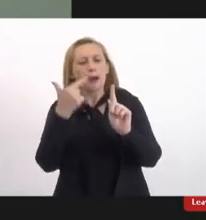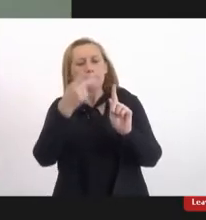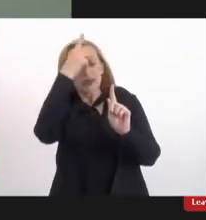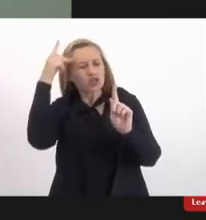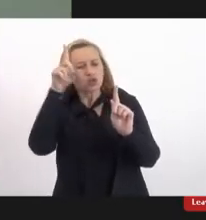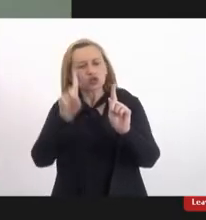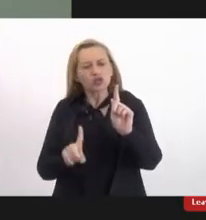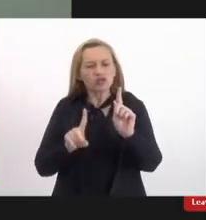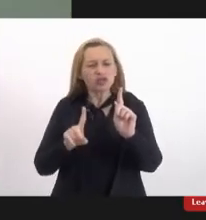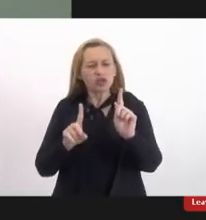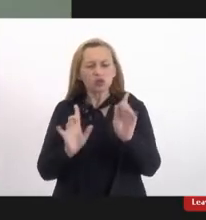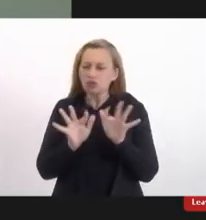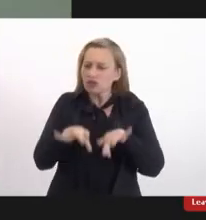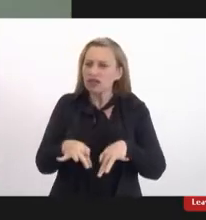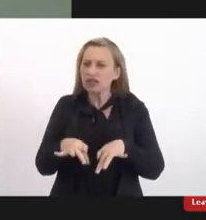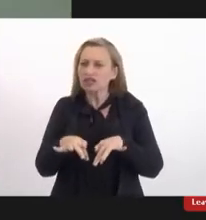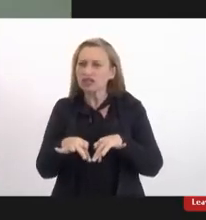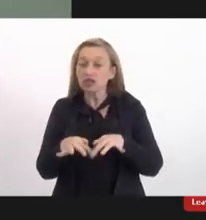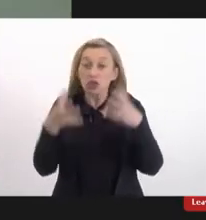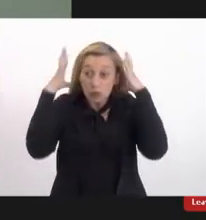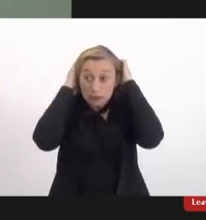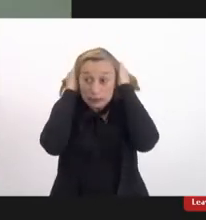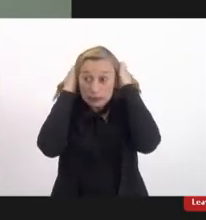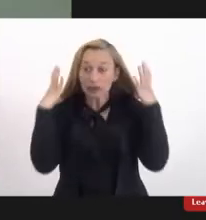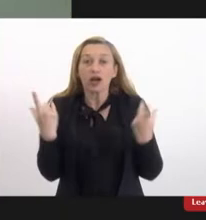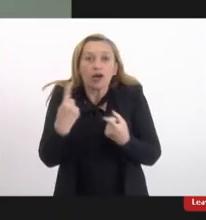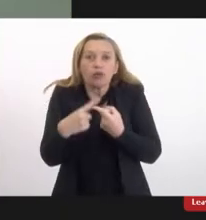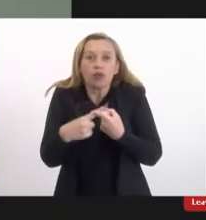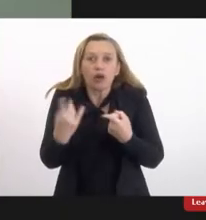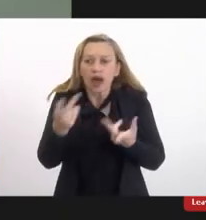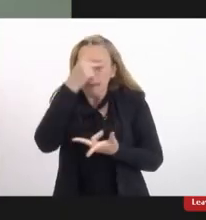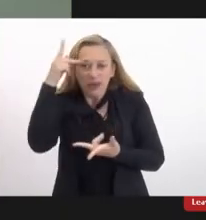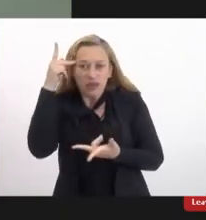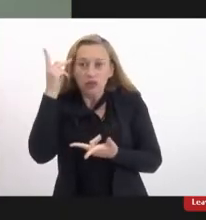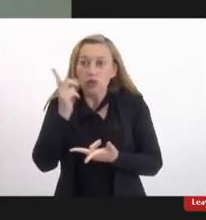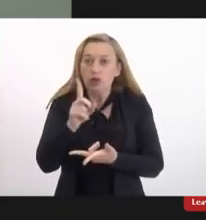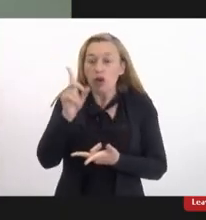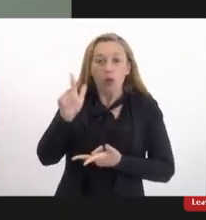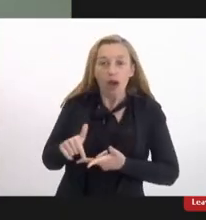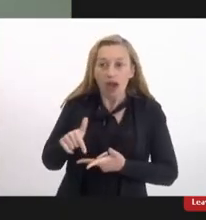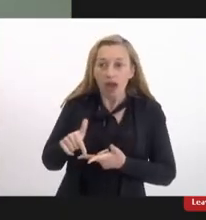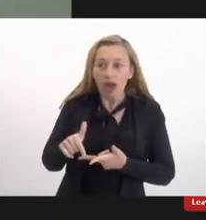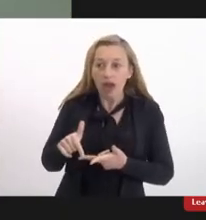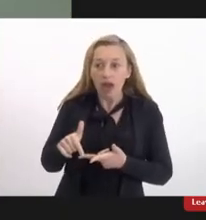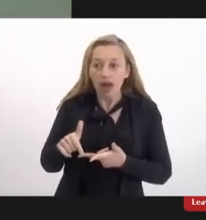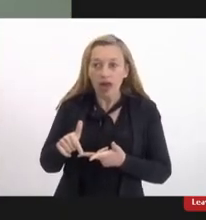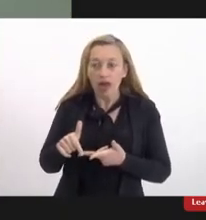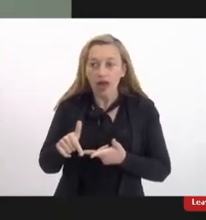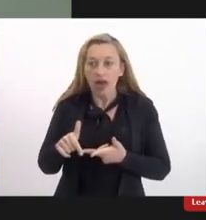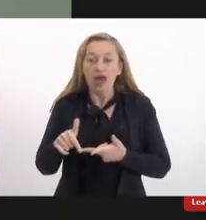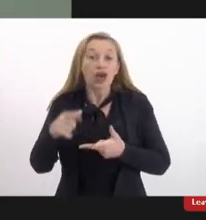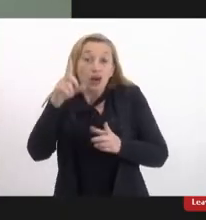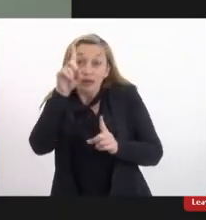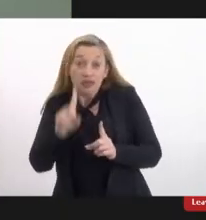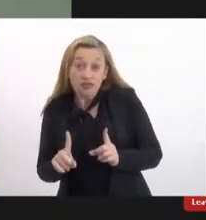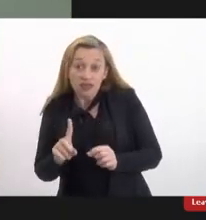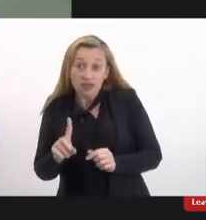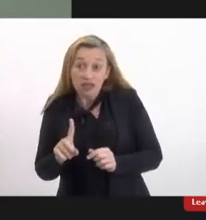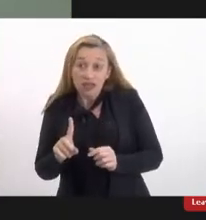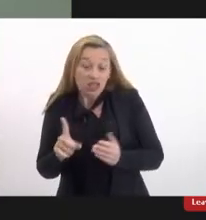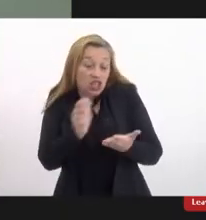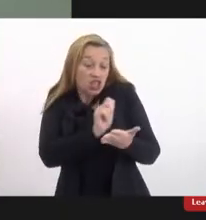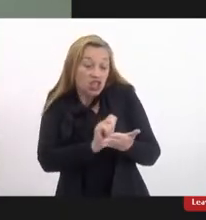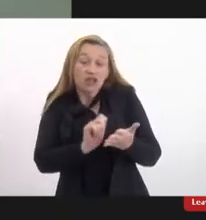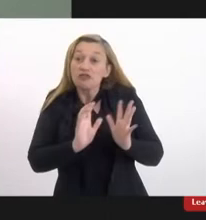deficiência e, quando eu termino, eu estou arrancando os cabelos, porque a pessoa não era uma pessoa quem escreveu com deficiência e